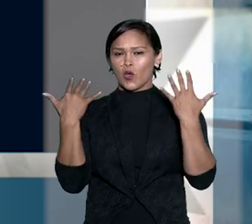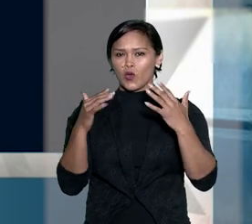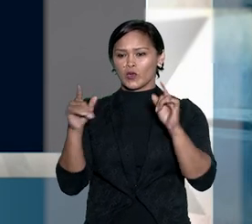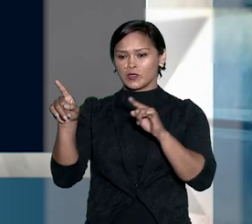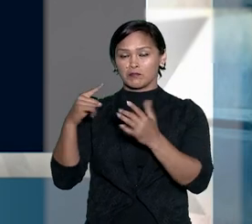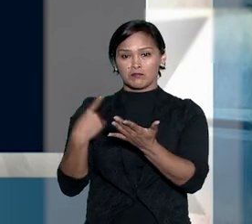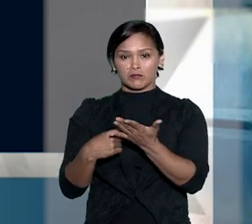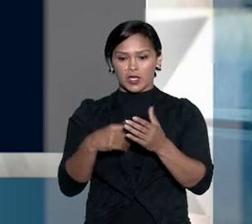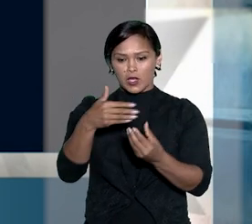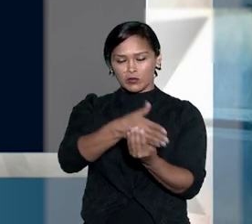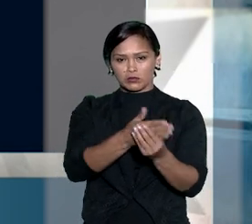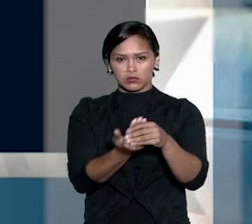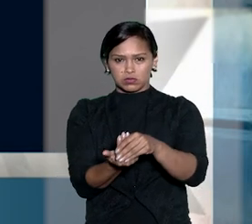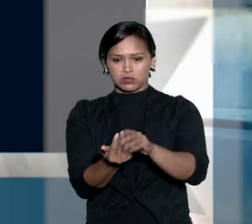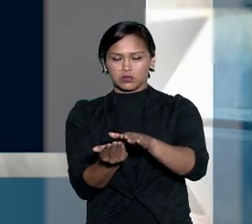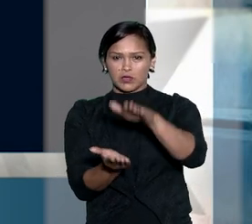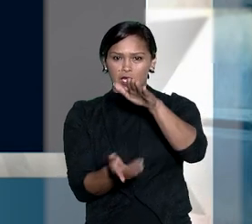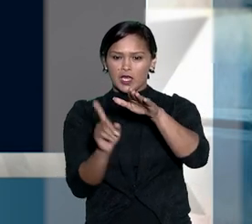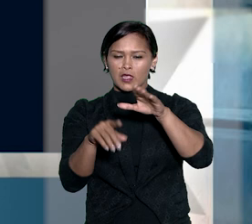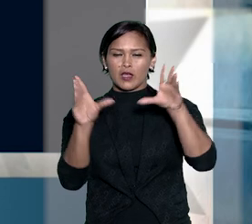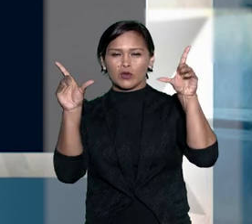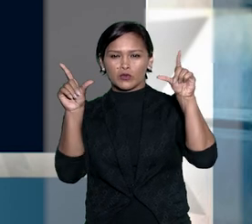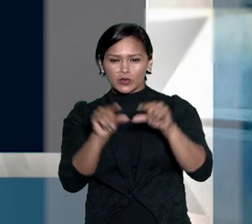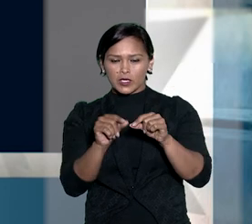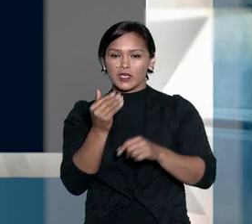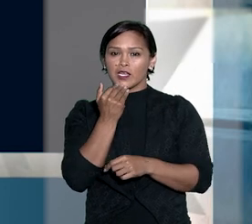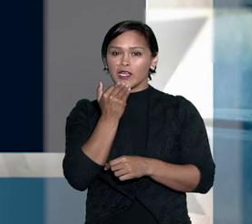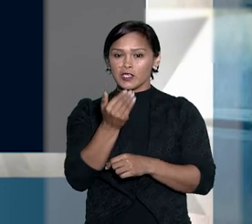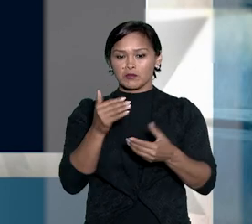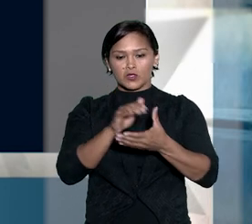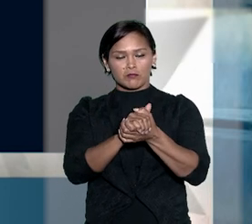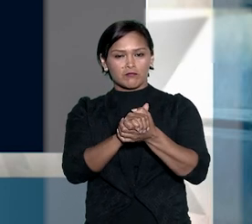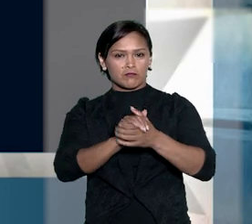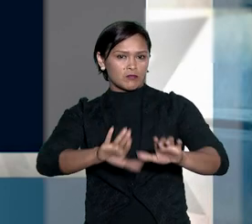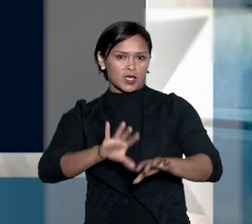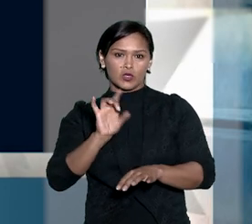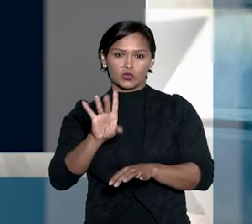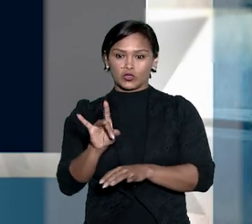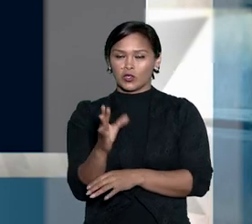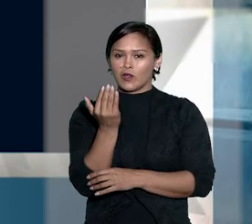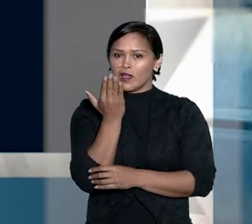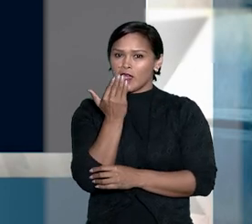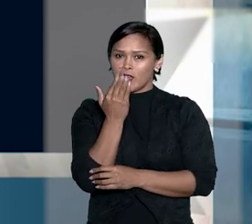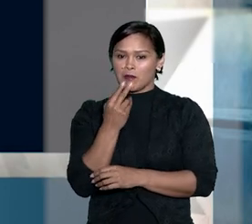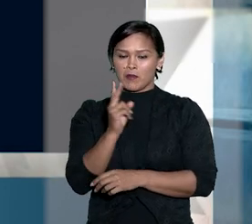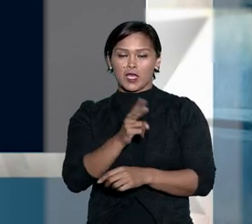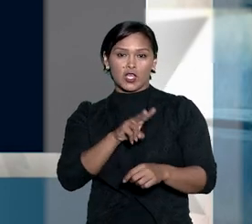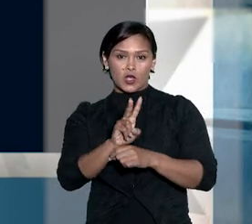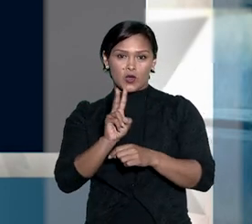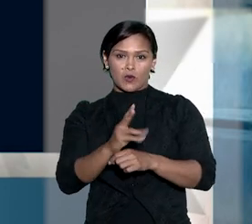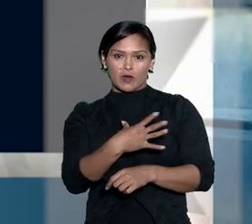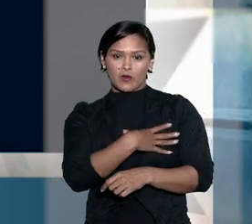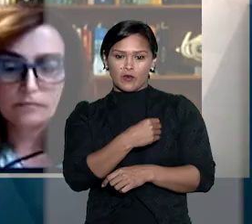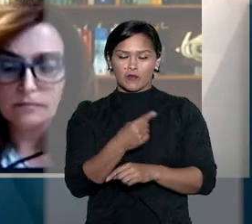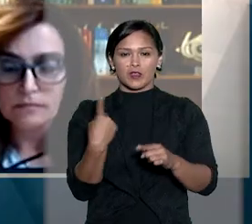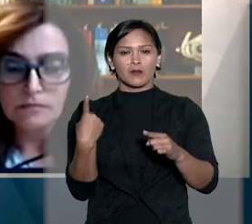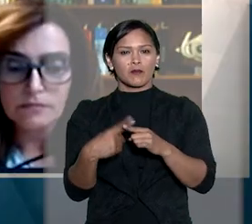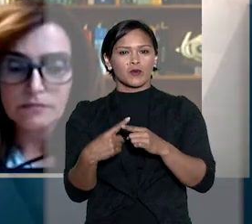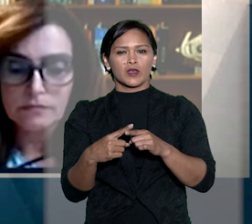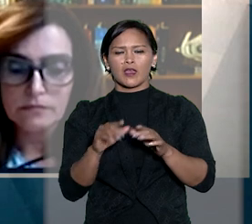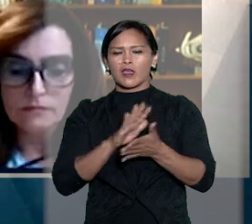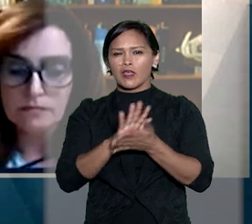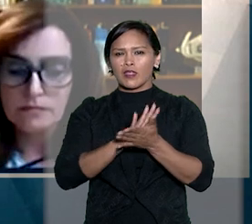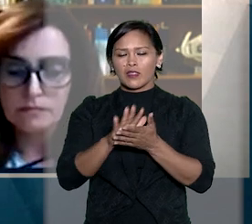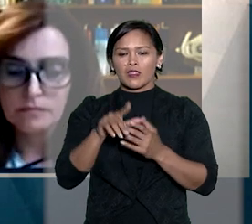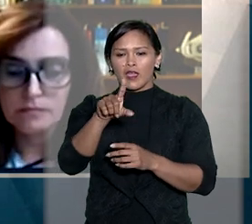celebrado no caso dos autos deve se restringir aos pedidos de separação, alimentos e guarda do filho, pois